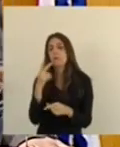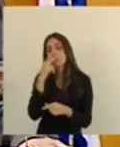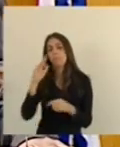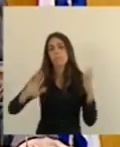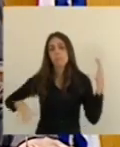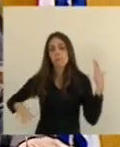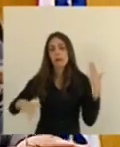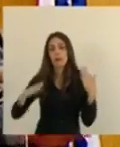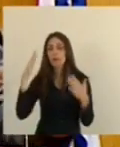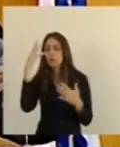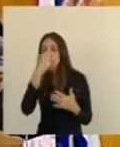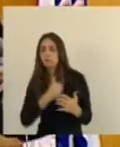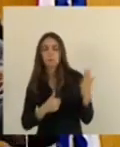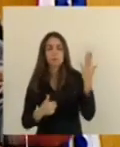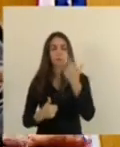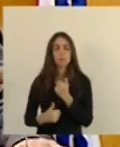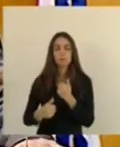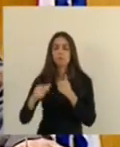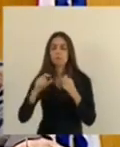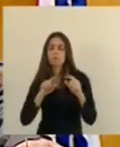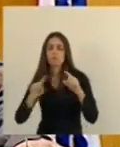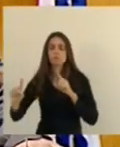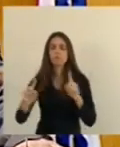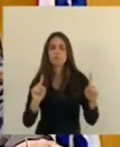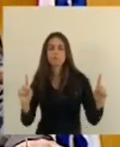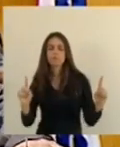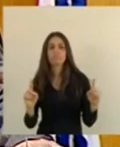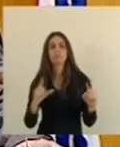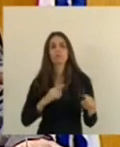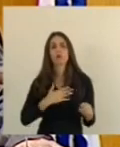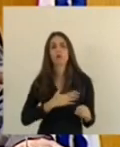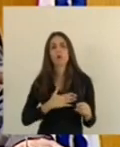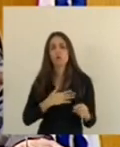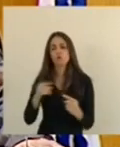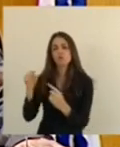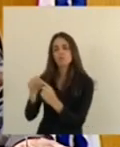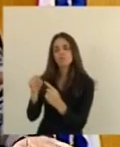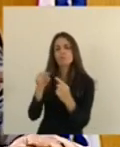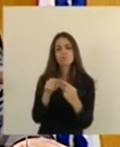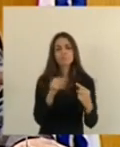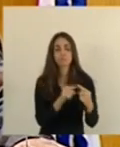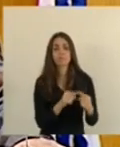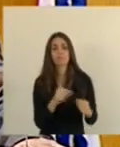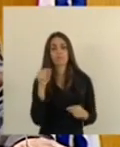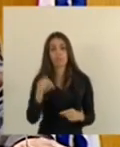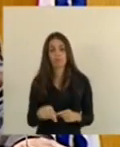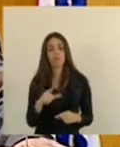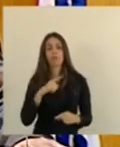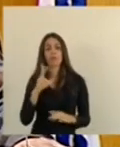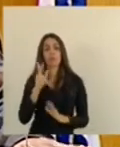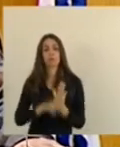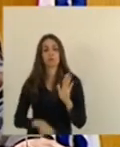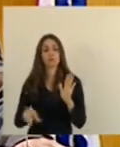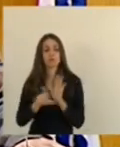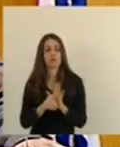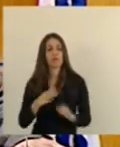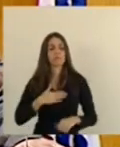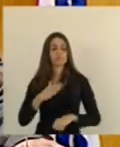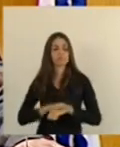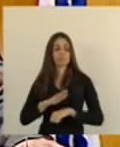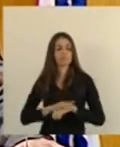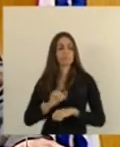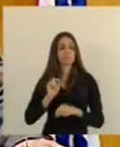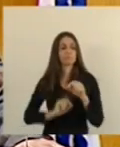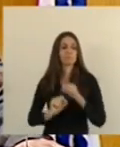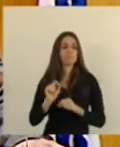praias urbanizadas, praias para todos os gostos. E está tramitando nessa casa um projeto de lei de minha autoria